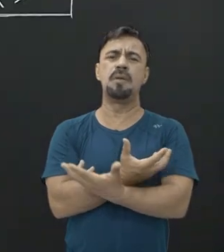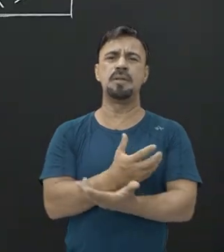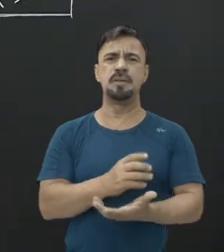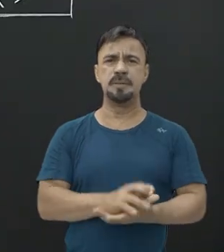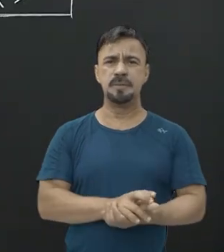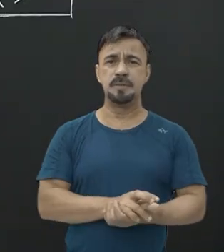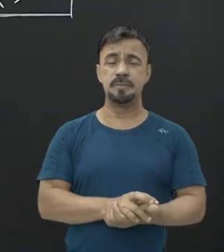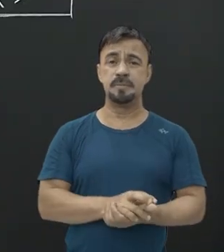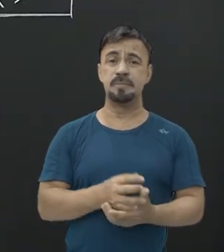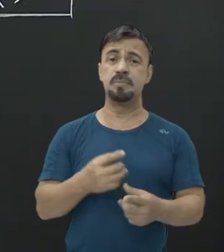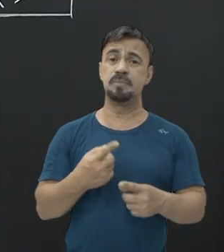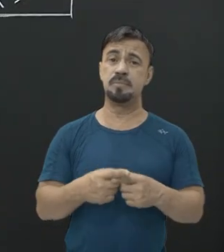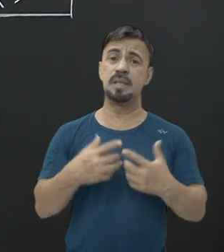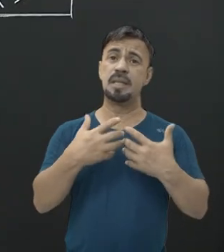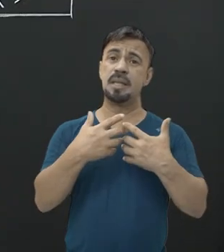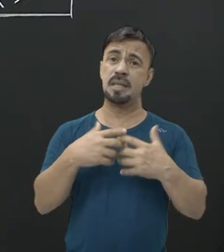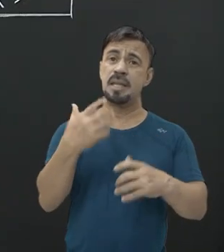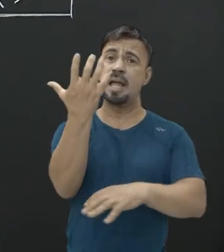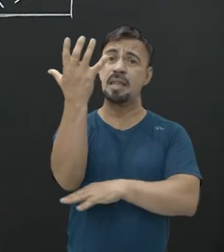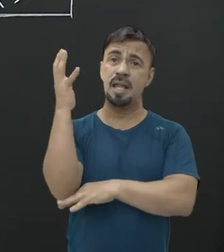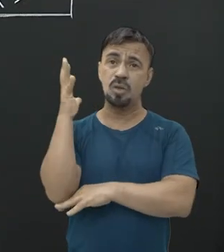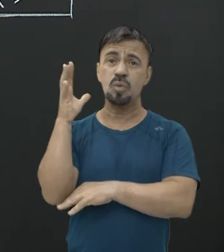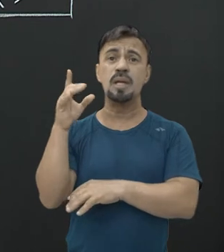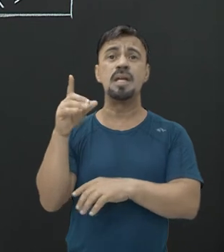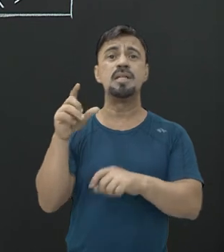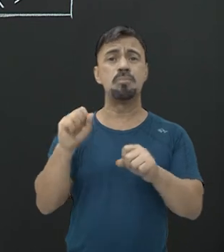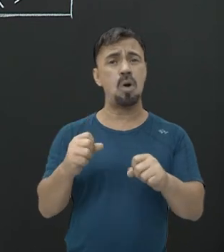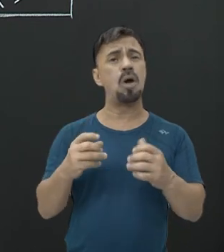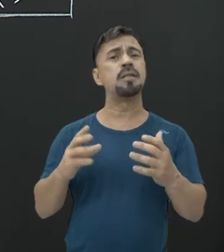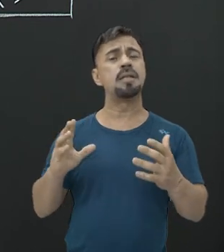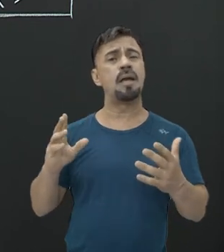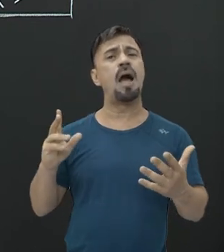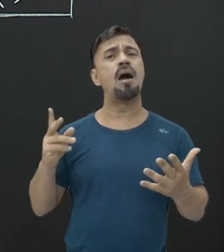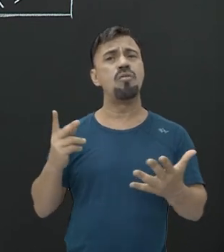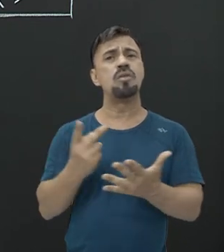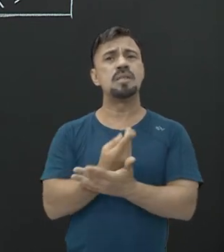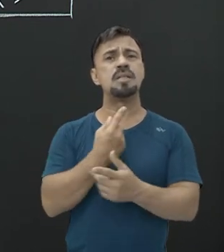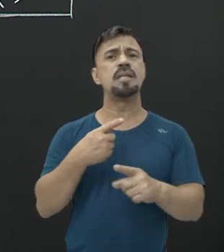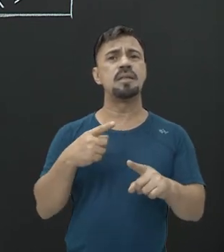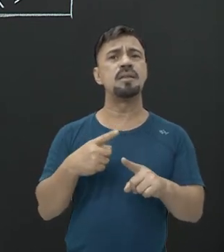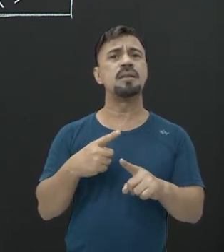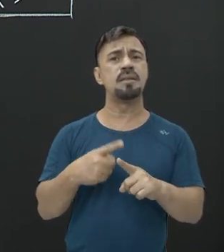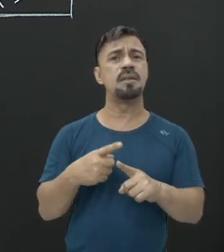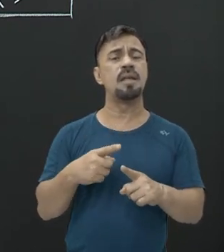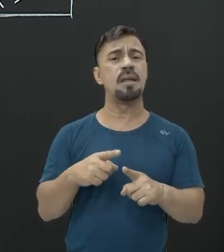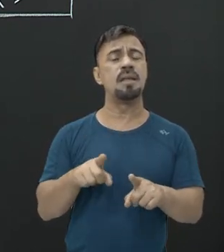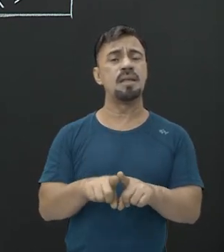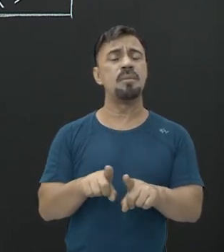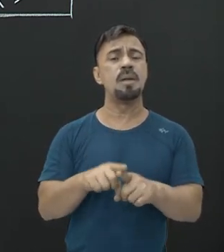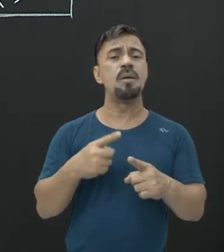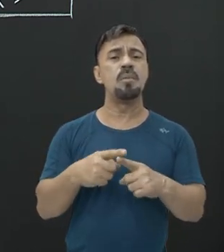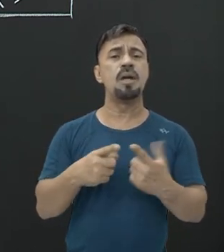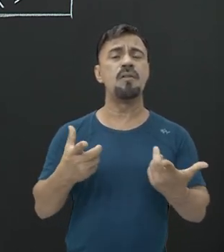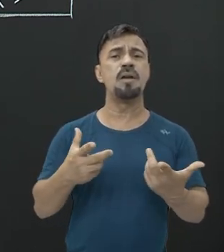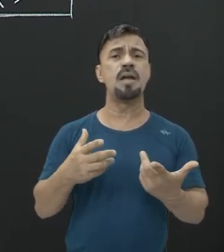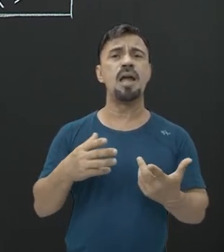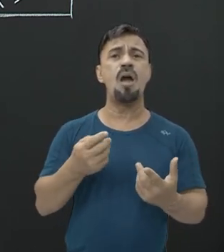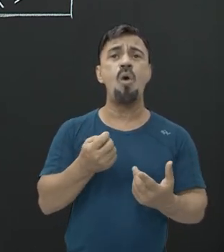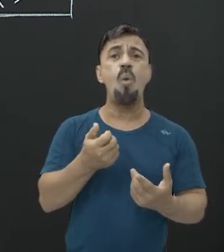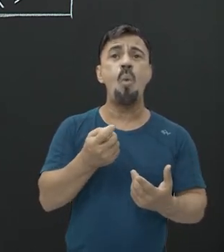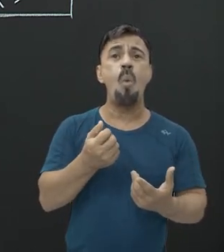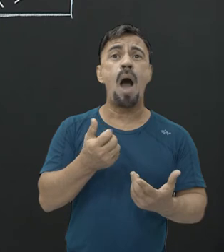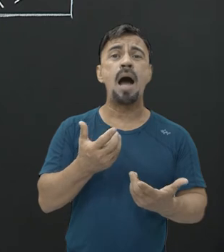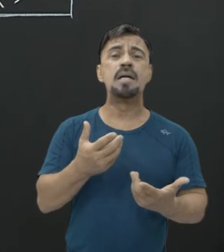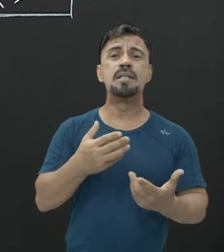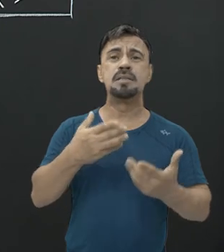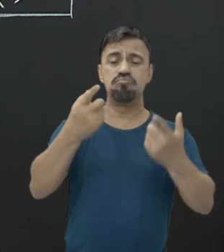Isso pode acontecer na natureza. Imagina isso sendo preservado com o tempo. Então, aquela conservação, ela fica assim, aquele ser quase que